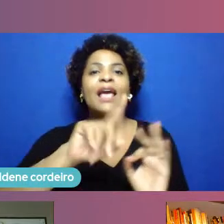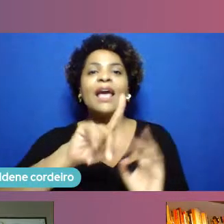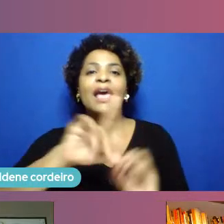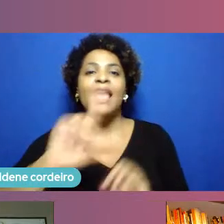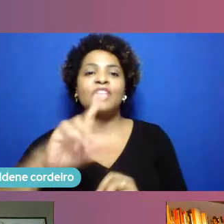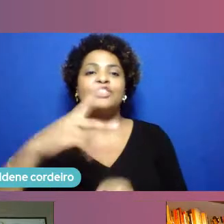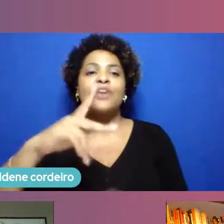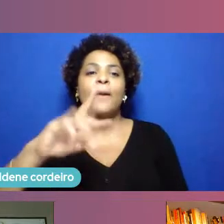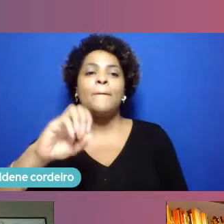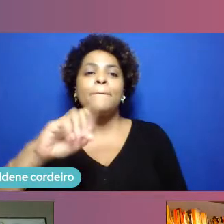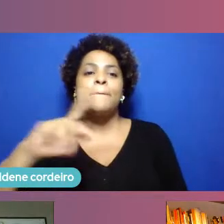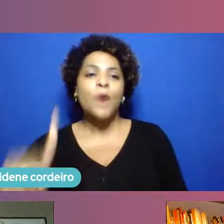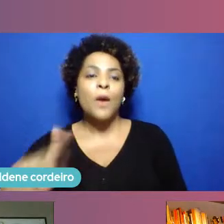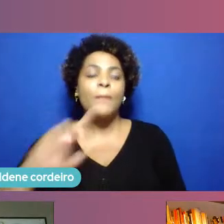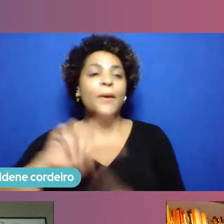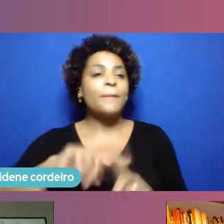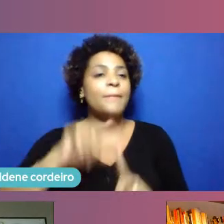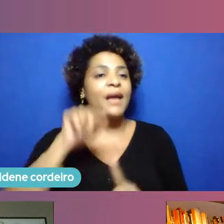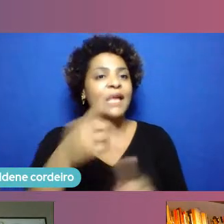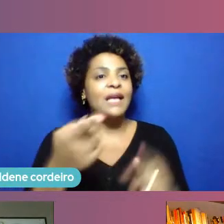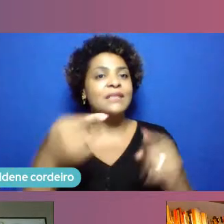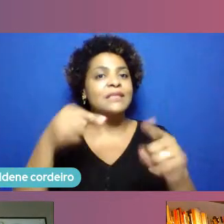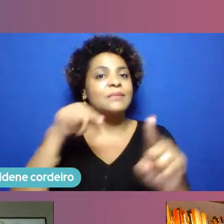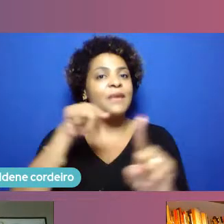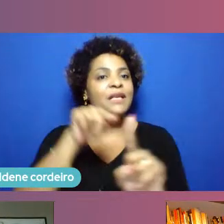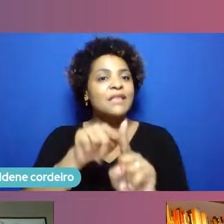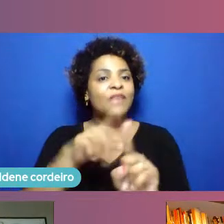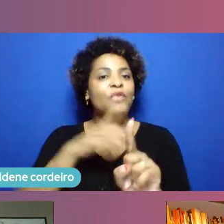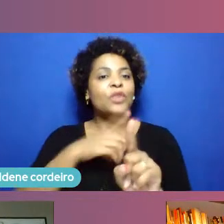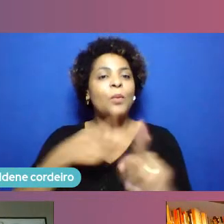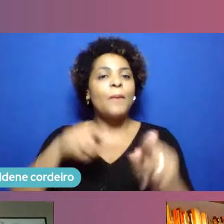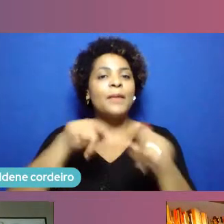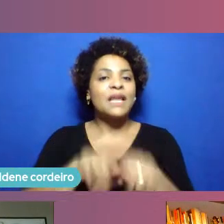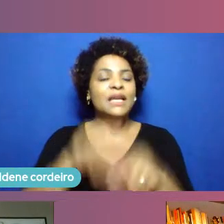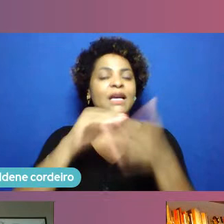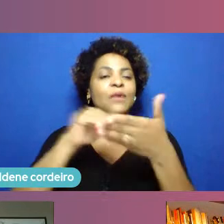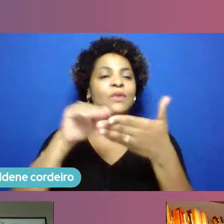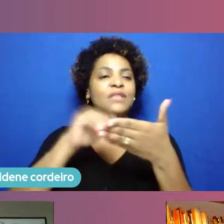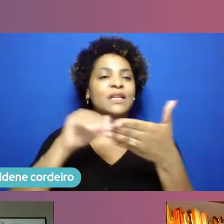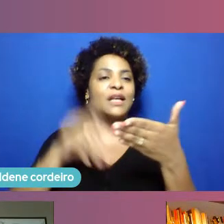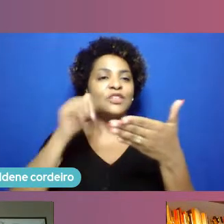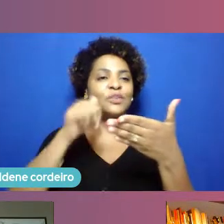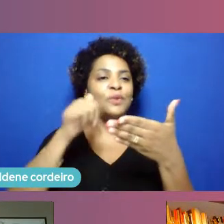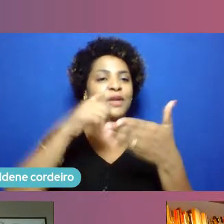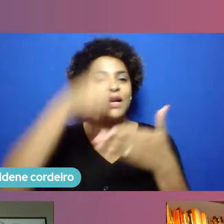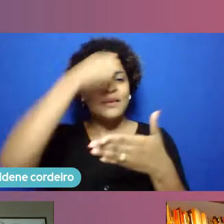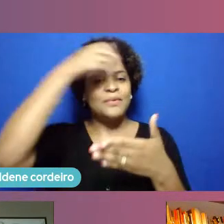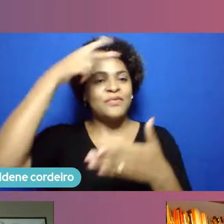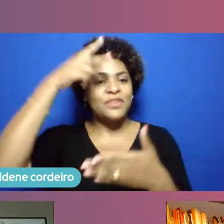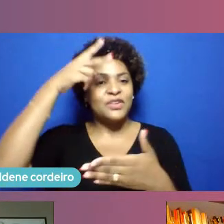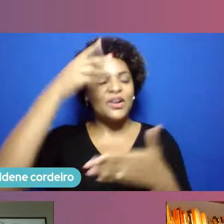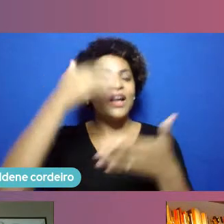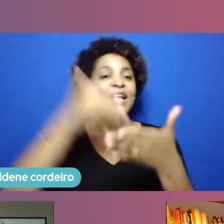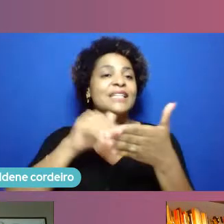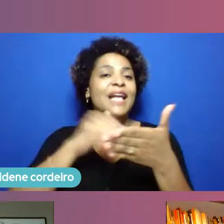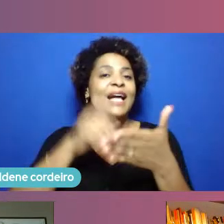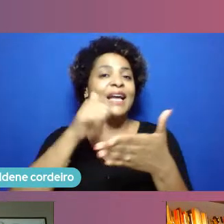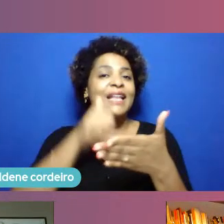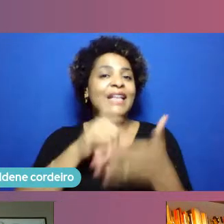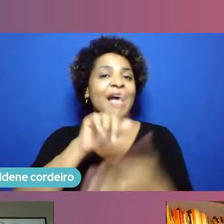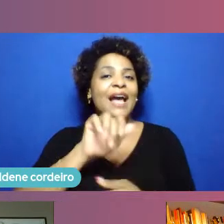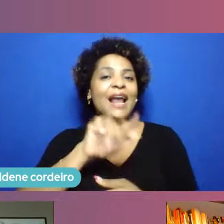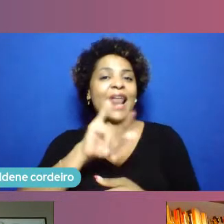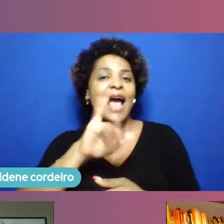a partir de uma parceria fundamental com a secretaria de mulheres da prefeitura a secretária Glaucio não podia deixar de dizer e toda a equipe dela